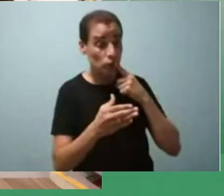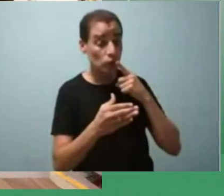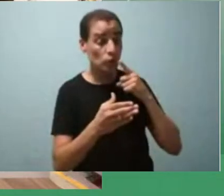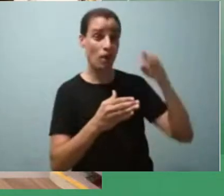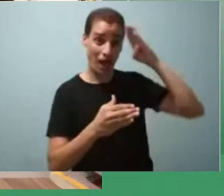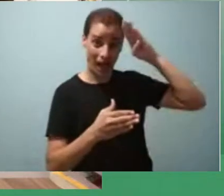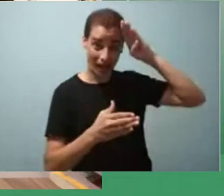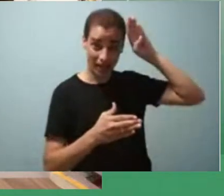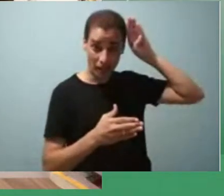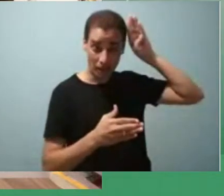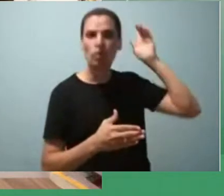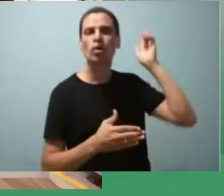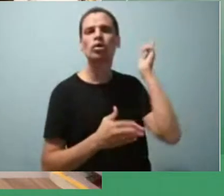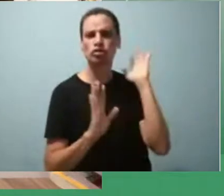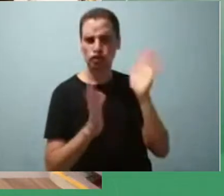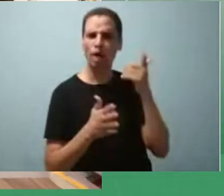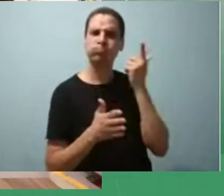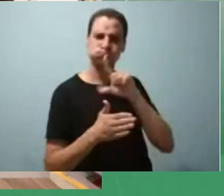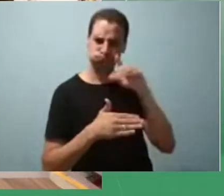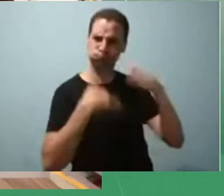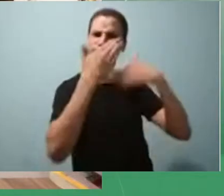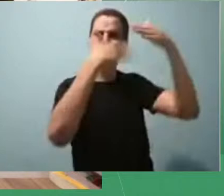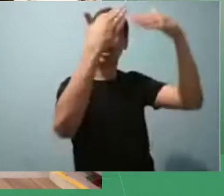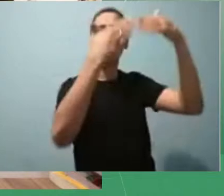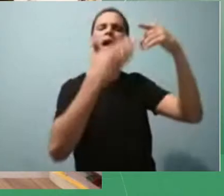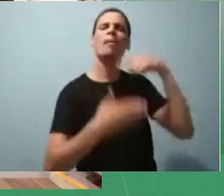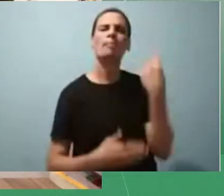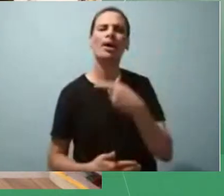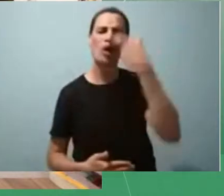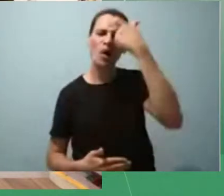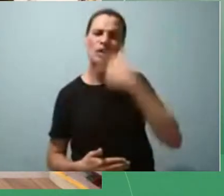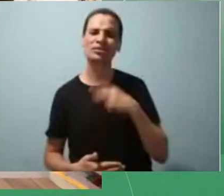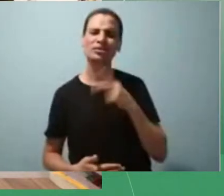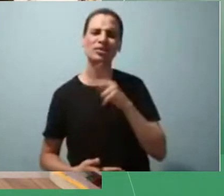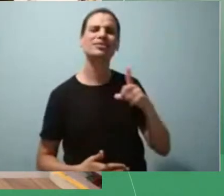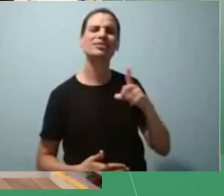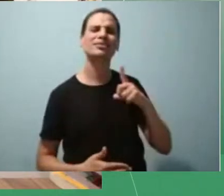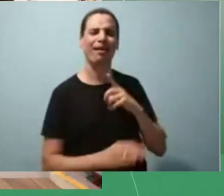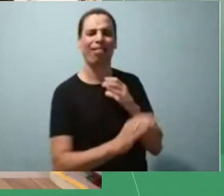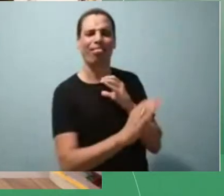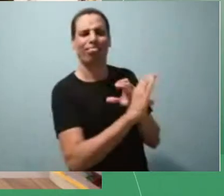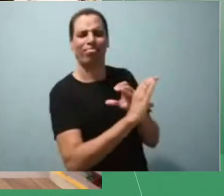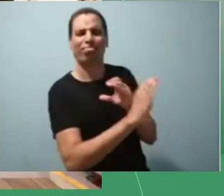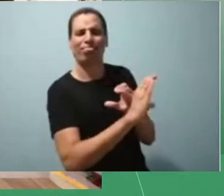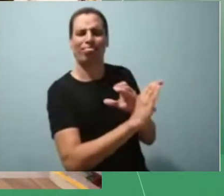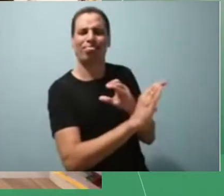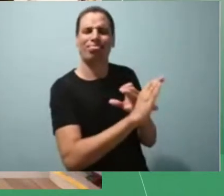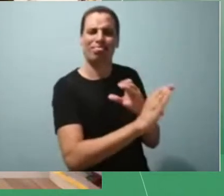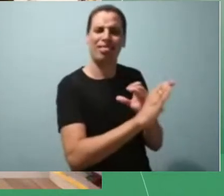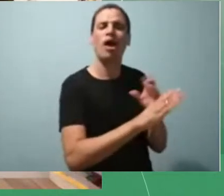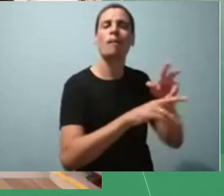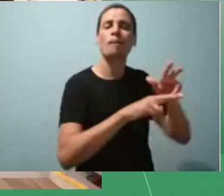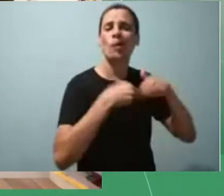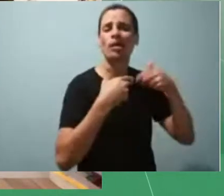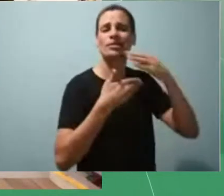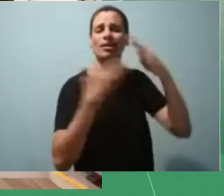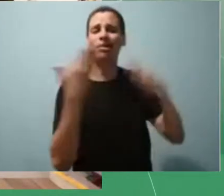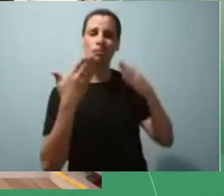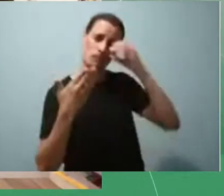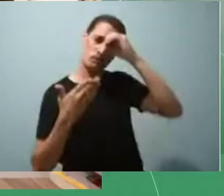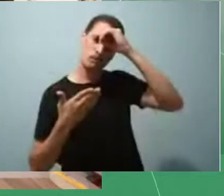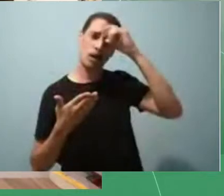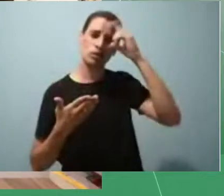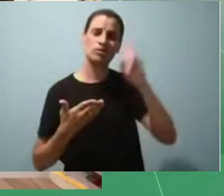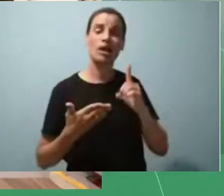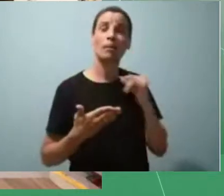muitos avanços mas nós docentes ainda nos esbarramos na barreira de comunicação por meio da Libras tão importante